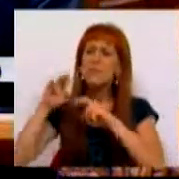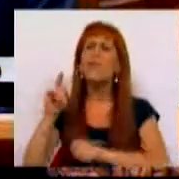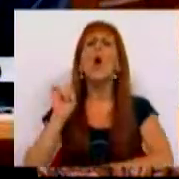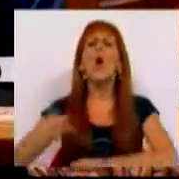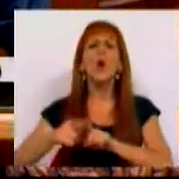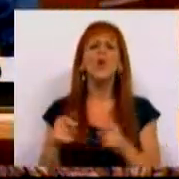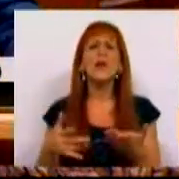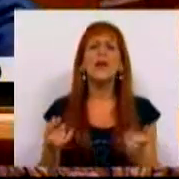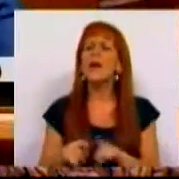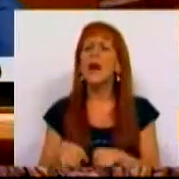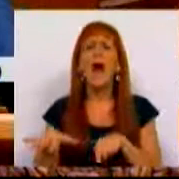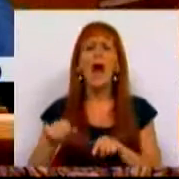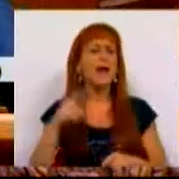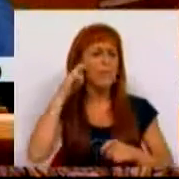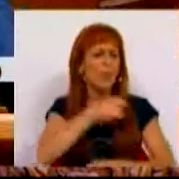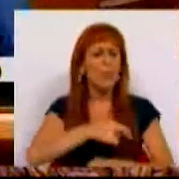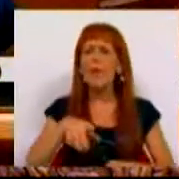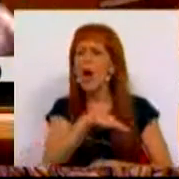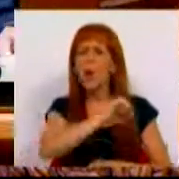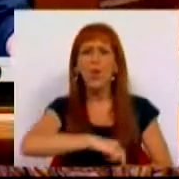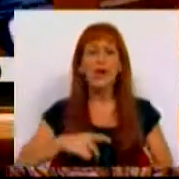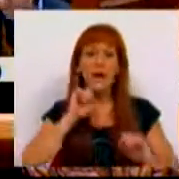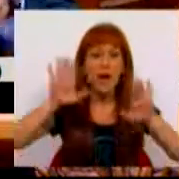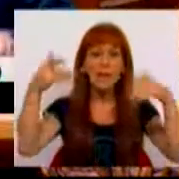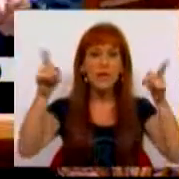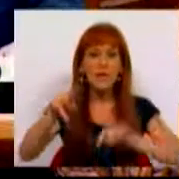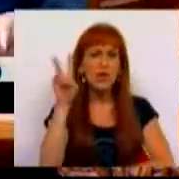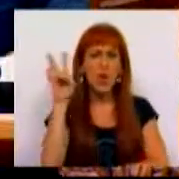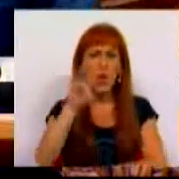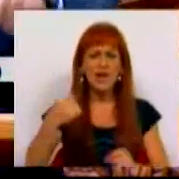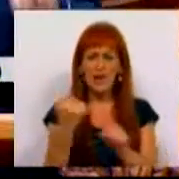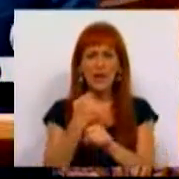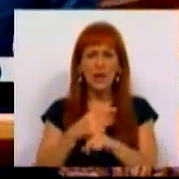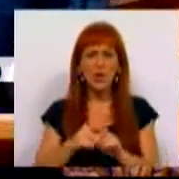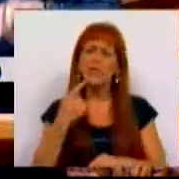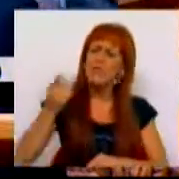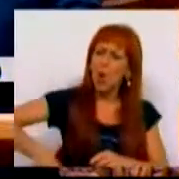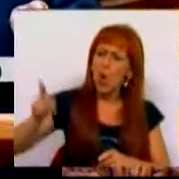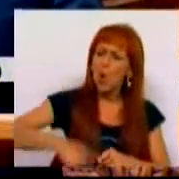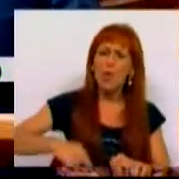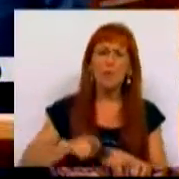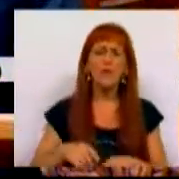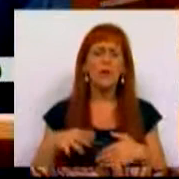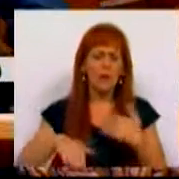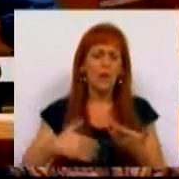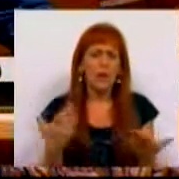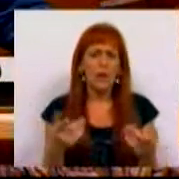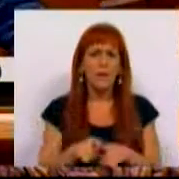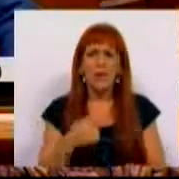efetivamente onde é que é necessária a fiscalização. É possível também olhar para as entidades que reiteradamente e numa proporção